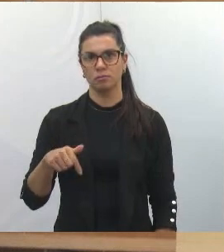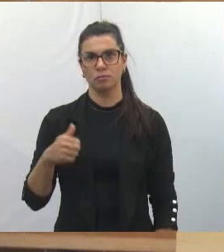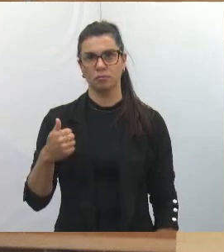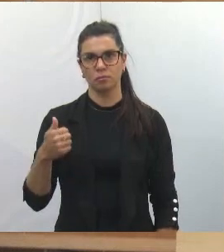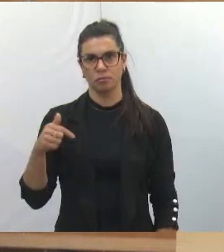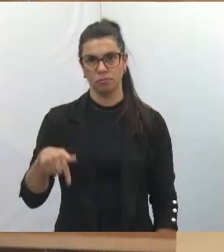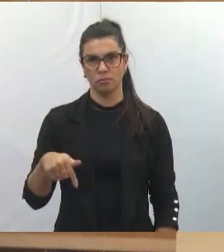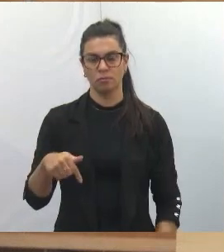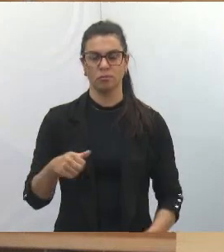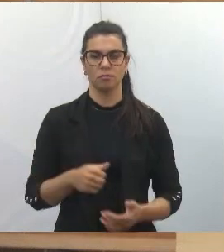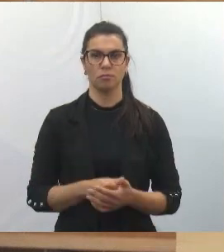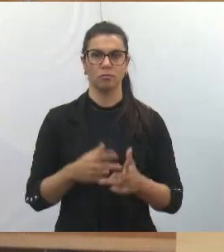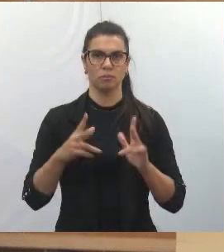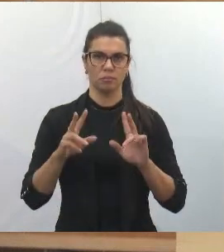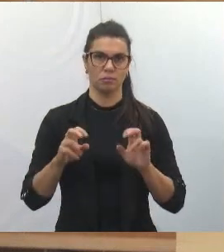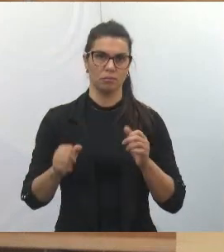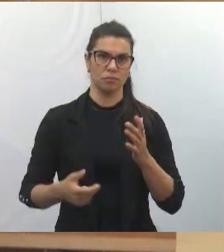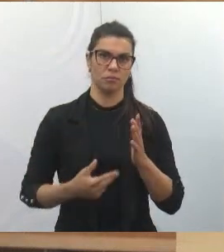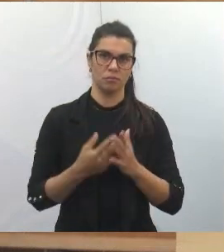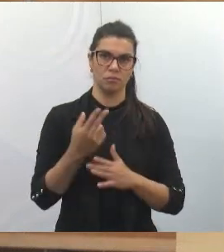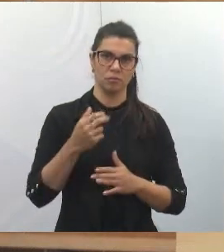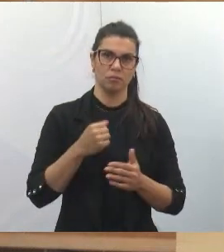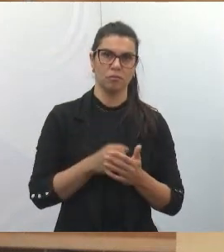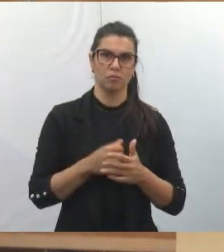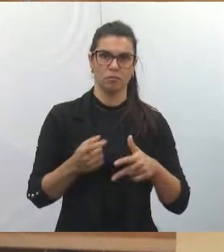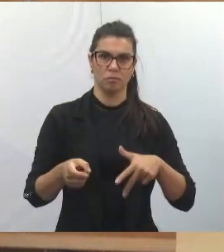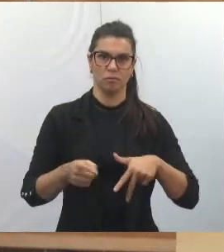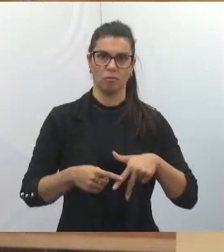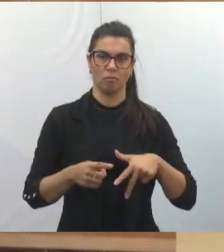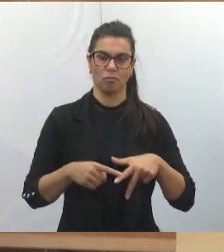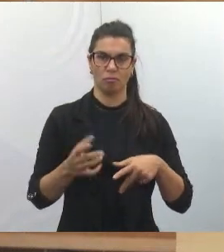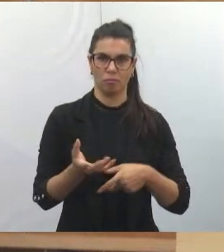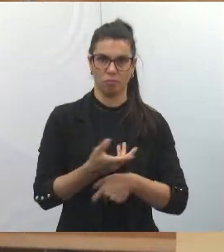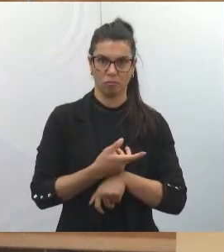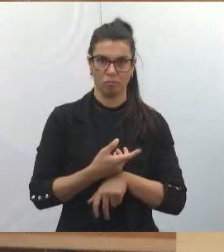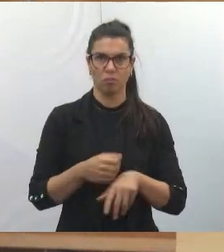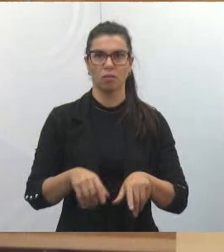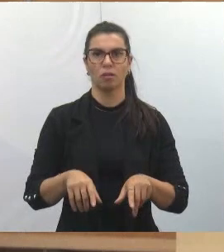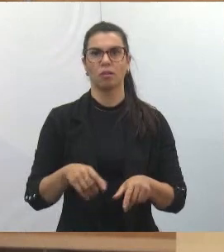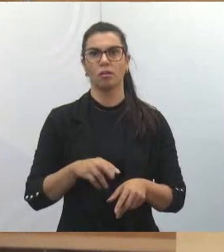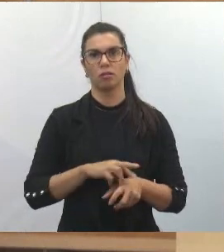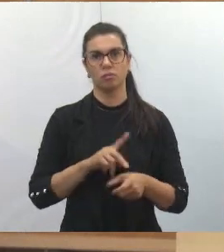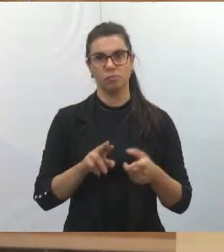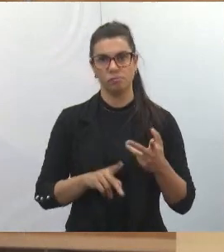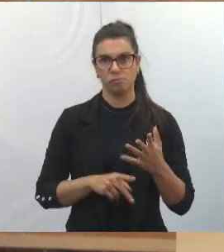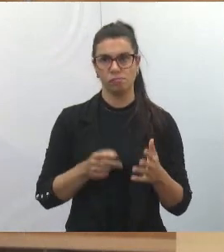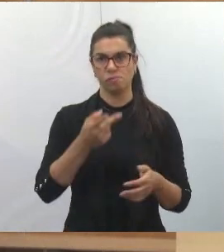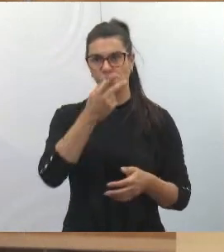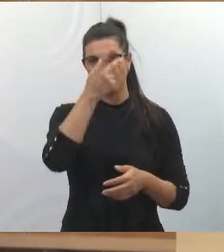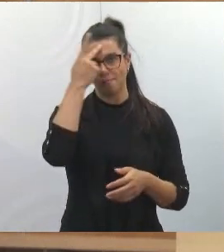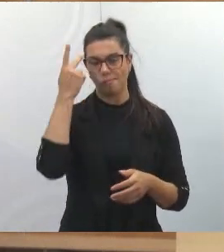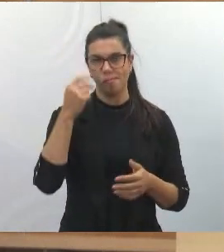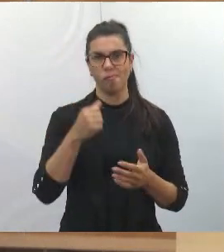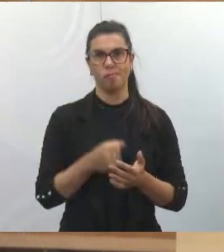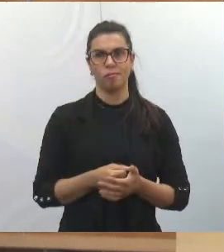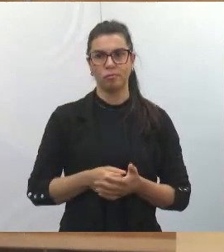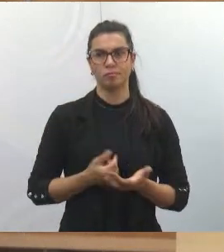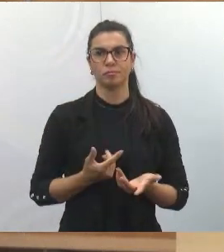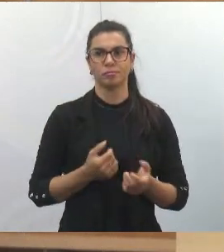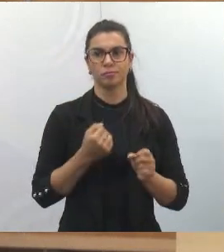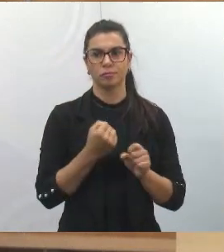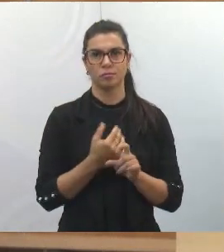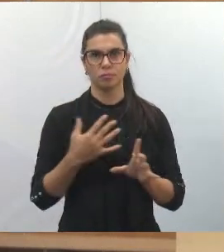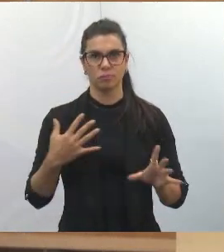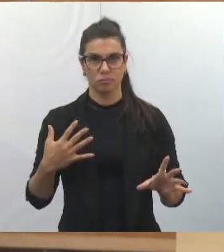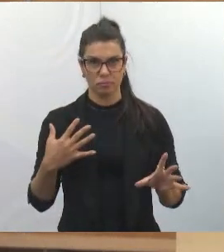questões das cirurgias ortopédicas. Nós temos vários casos, especificamente, eu estou dizendo aqui do Júnior, que está quase não